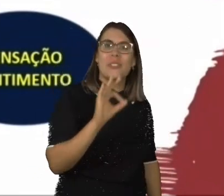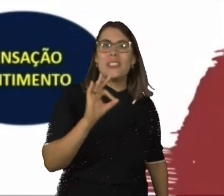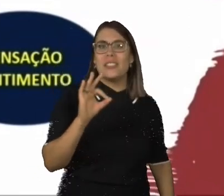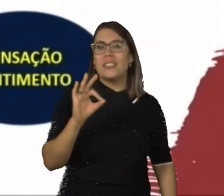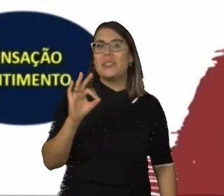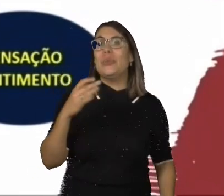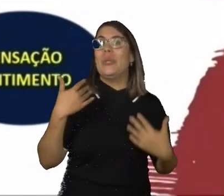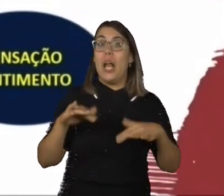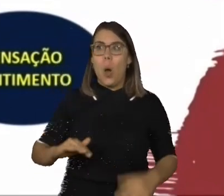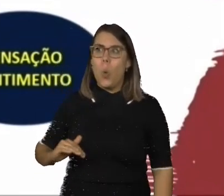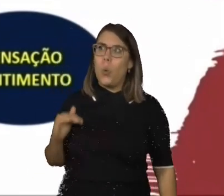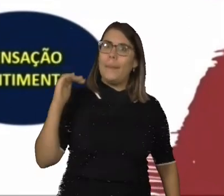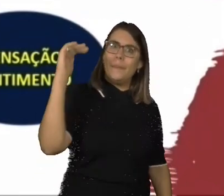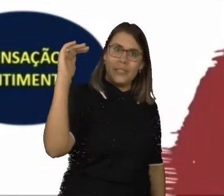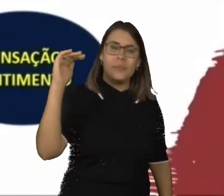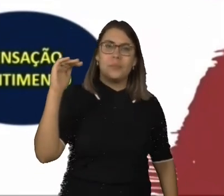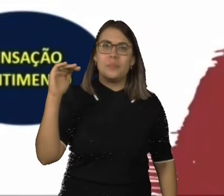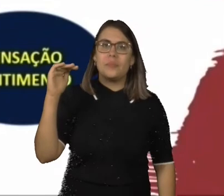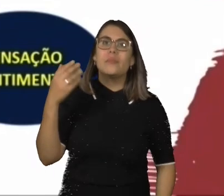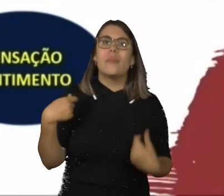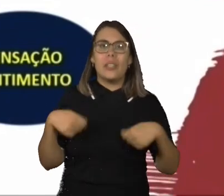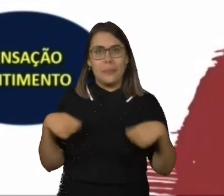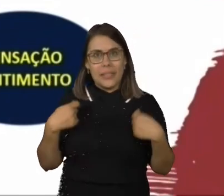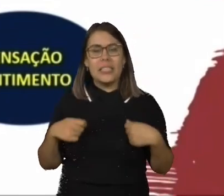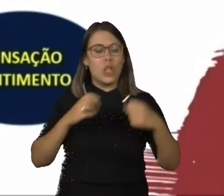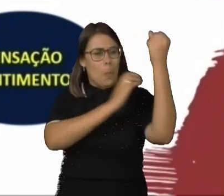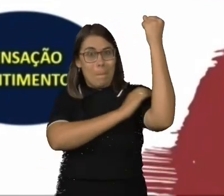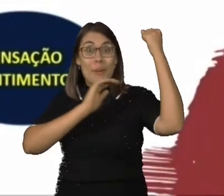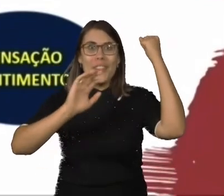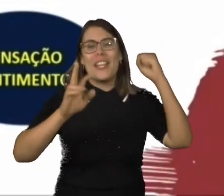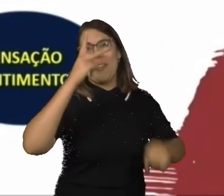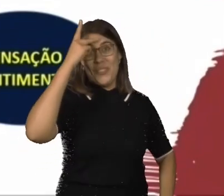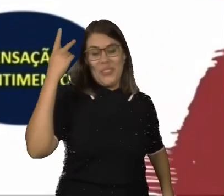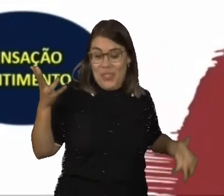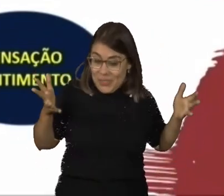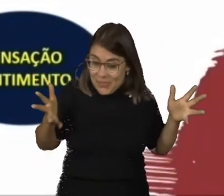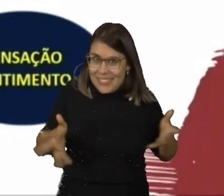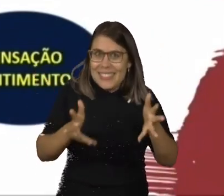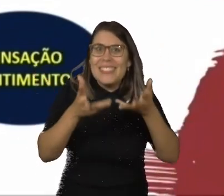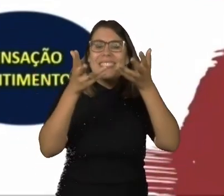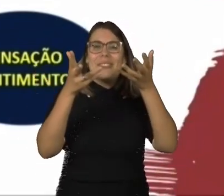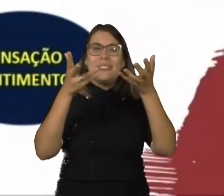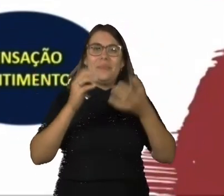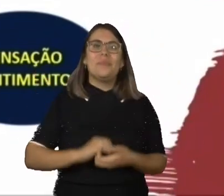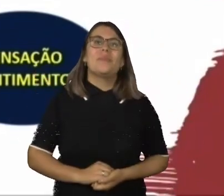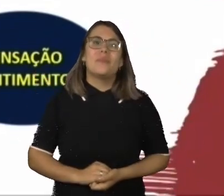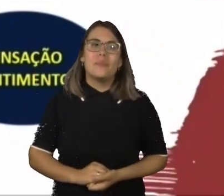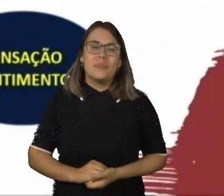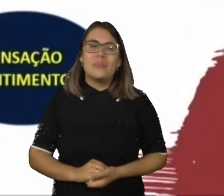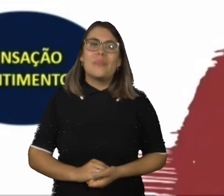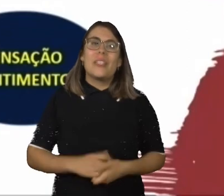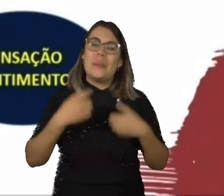faturamento da empresa. Então, é uma forma da gente empoderar os nossos colaboradores. Isso que é muito importante a gente entender,